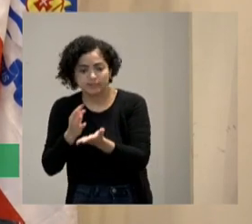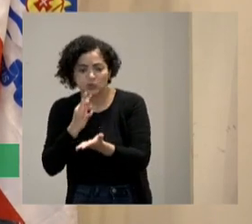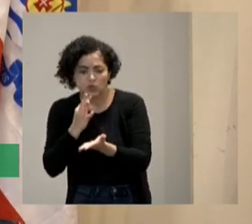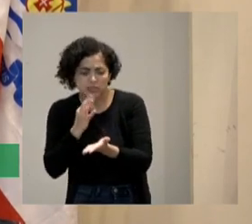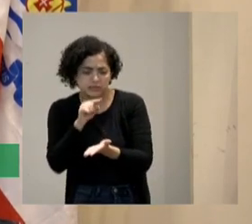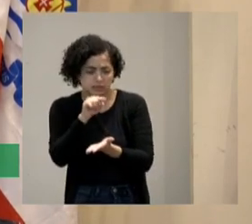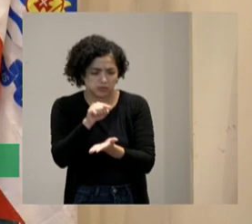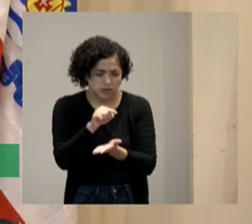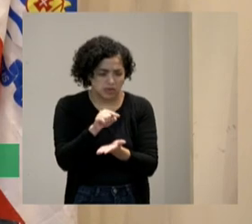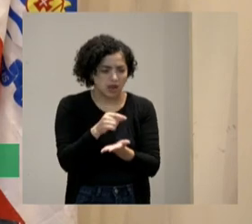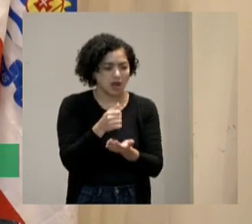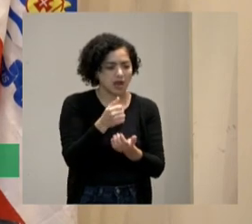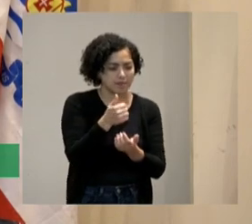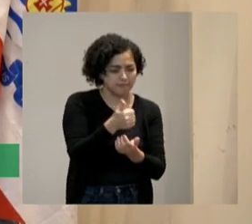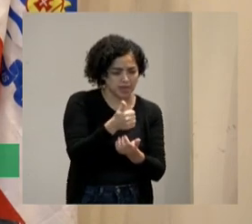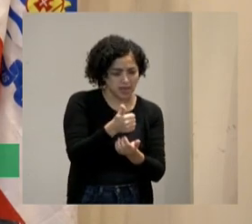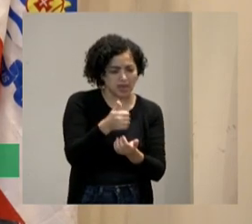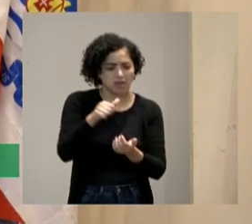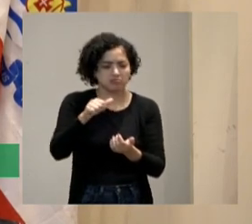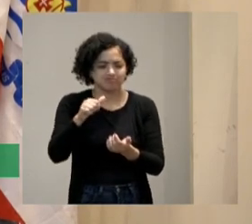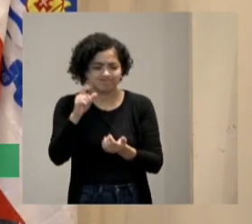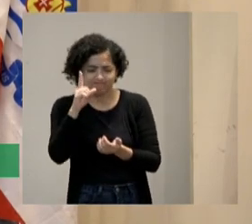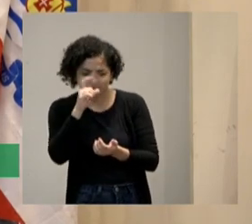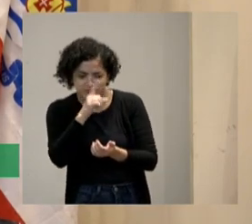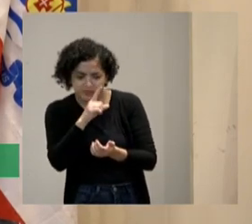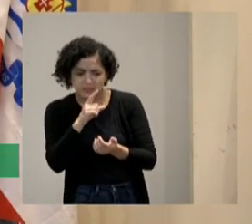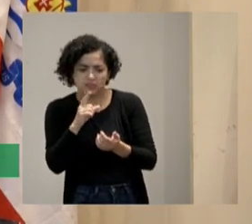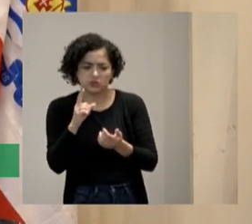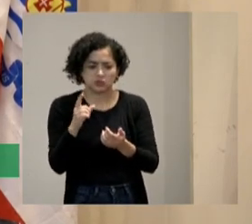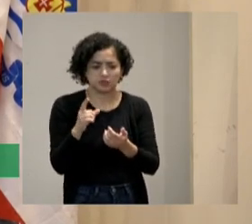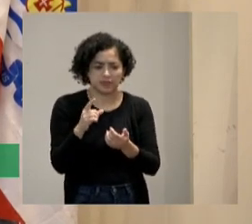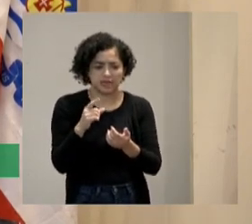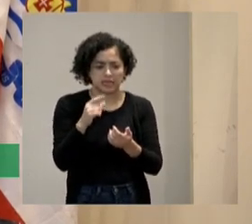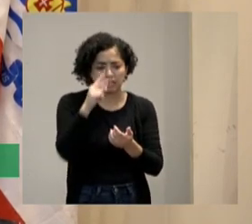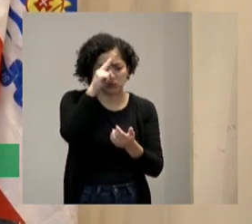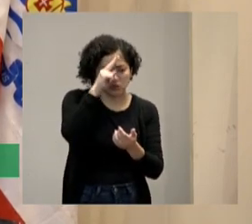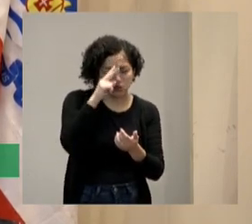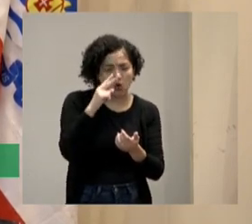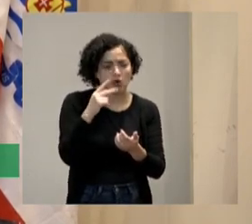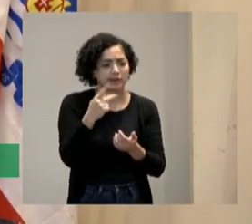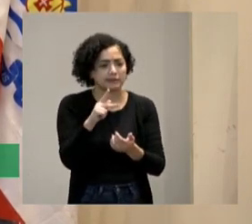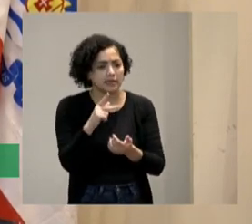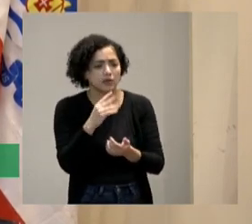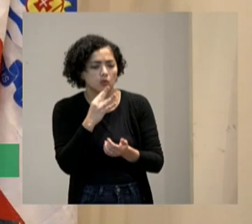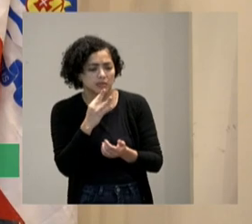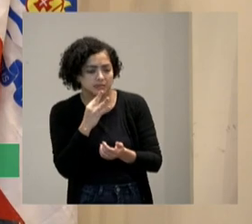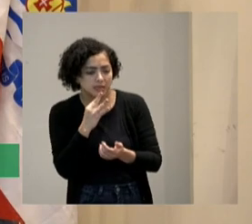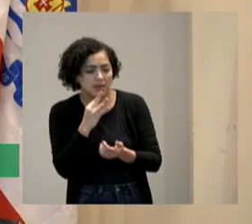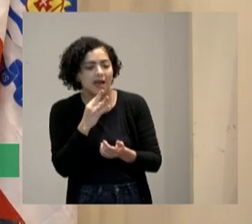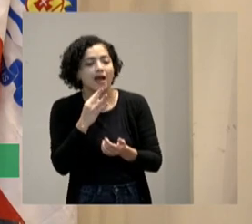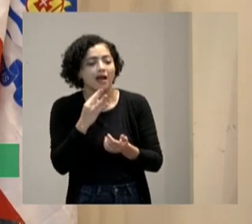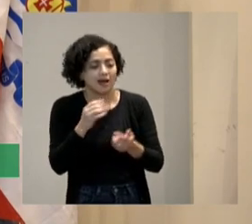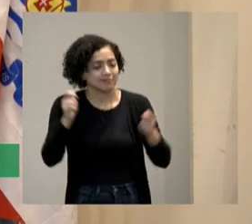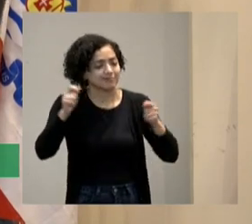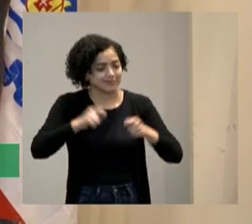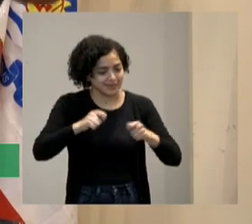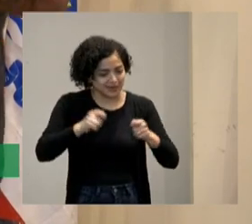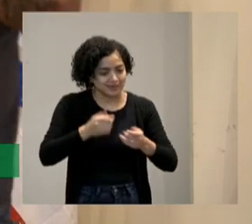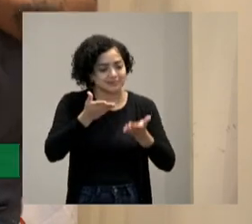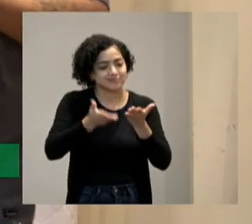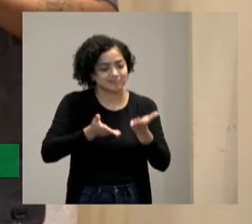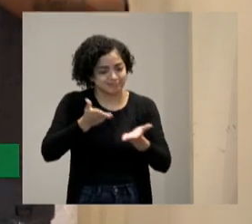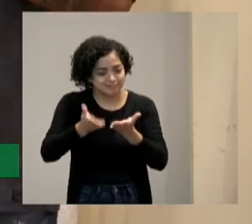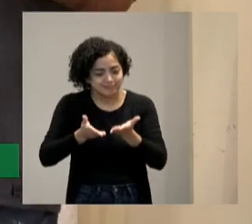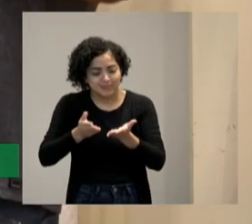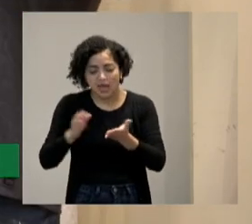de ponto forte conhecendo o ele tem de dificuldade conhecendo a história dele eu vou conseguir tratar ele do jeito aí ali chega uma